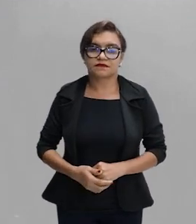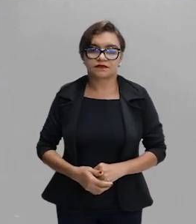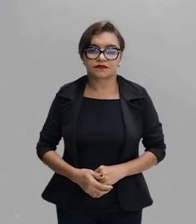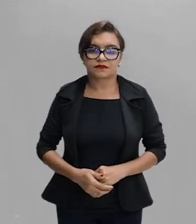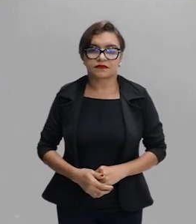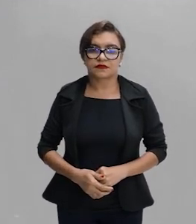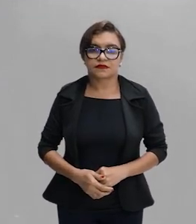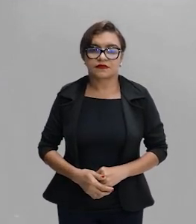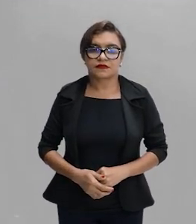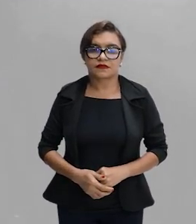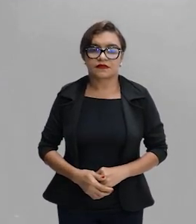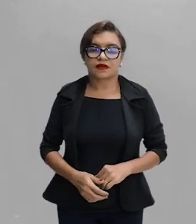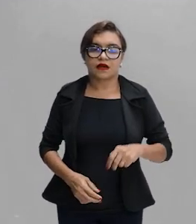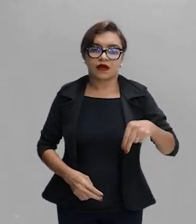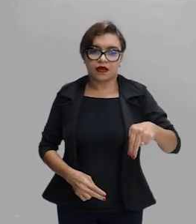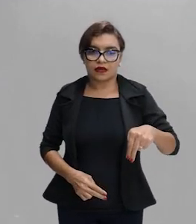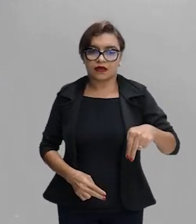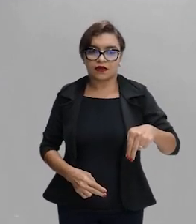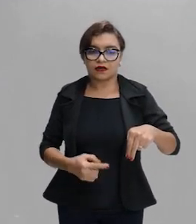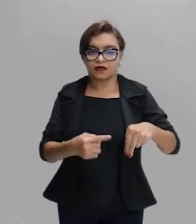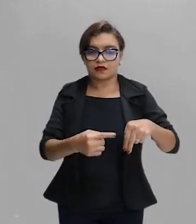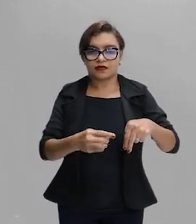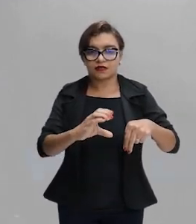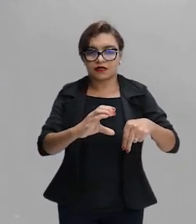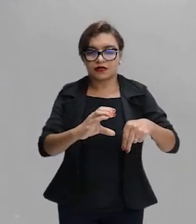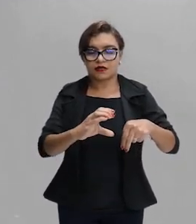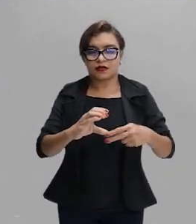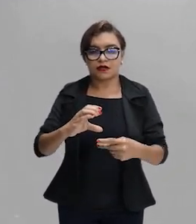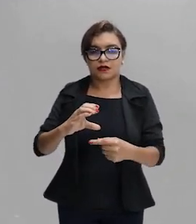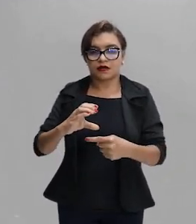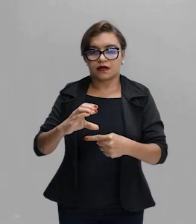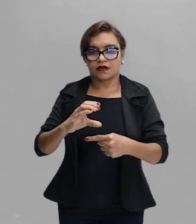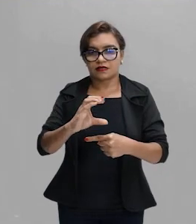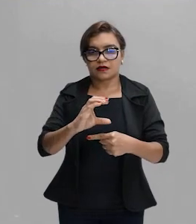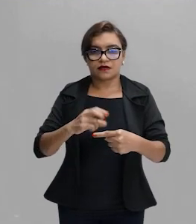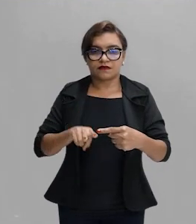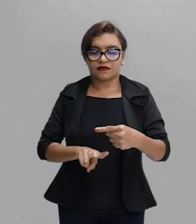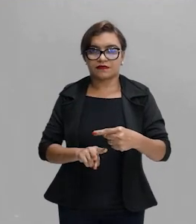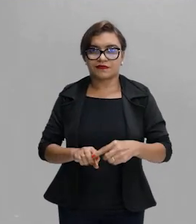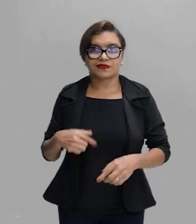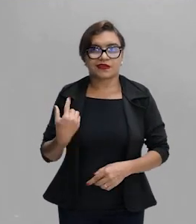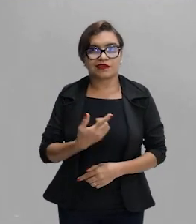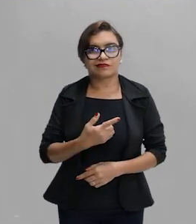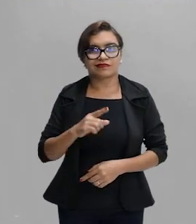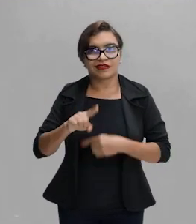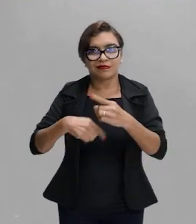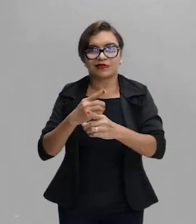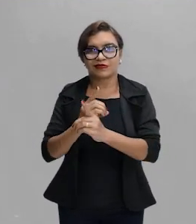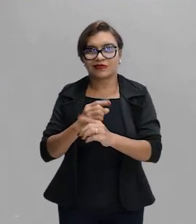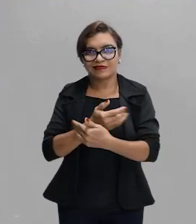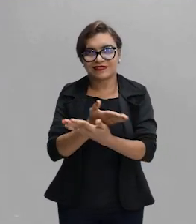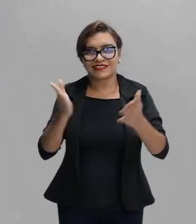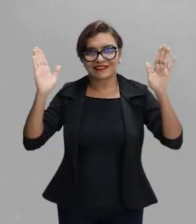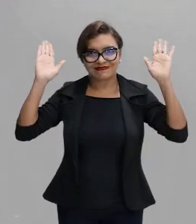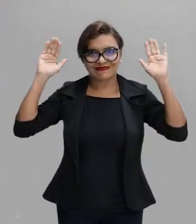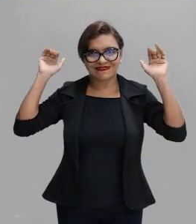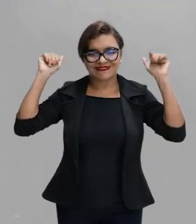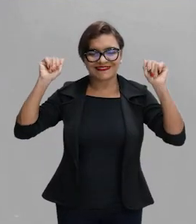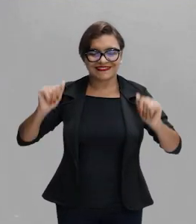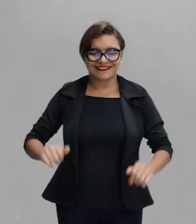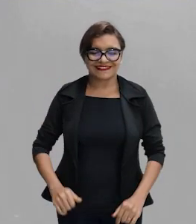menor Certo? Então, com isso nós finalizamos a nossa aula de hoje e até a próxima e